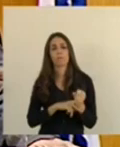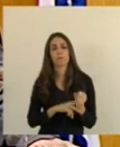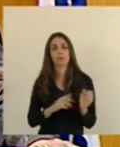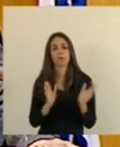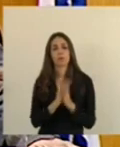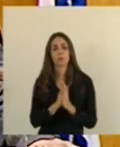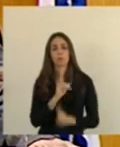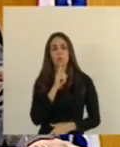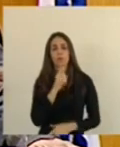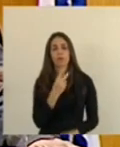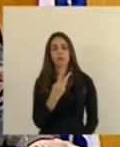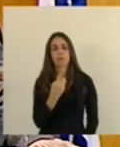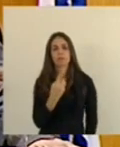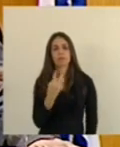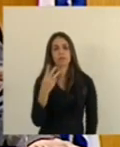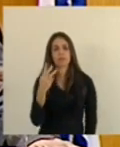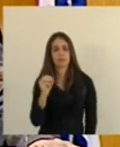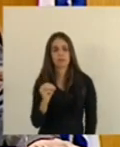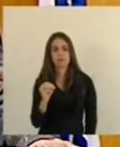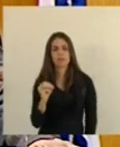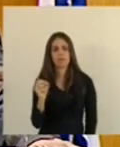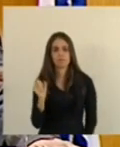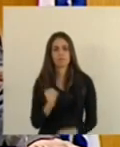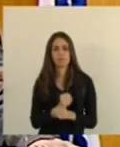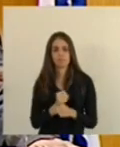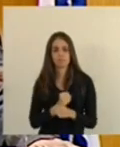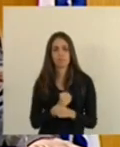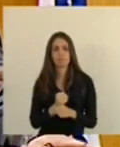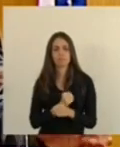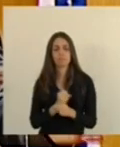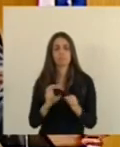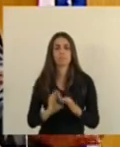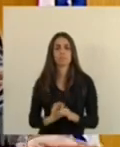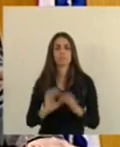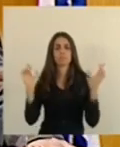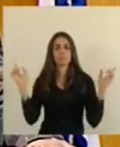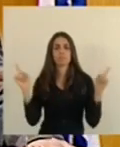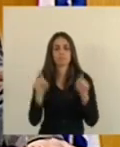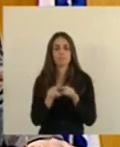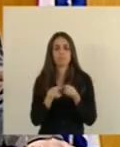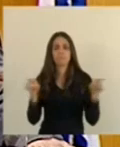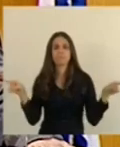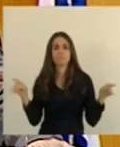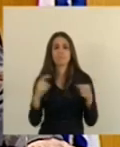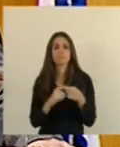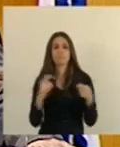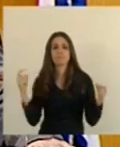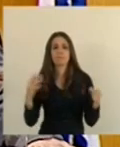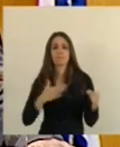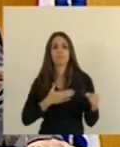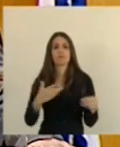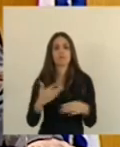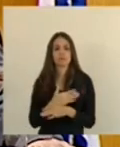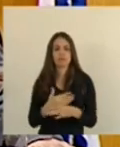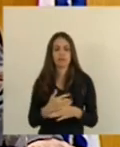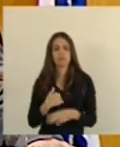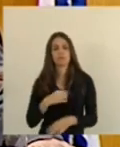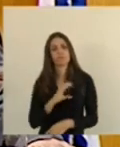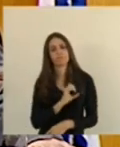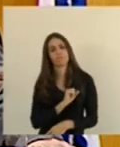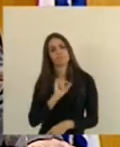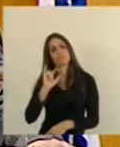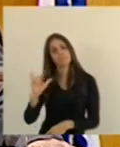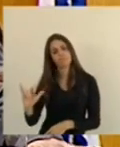130 anos de emancipação política. A minha cidade, a cidade que eu vivo, a cidade que eu amo